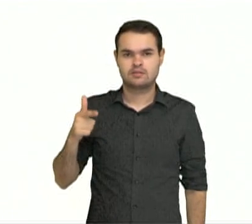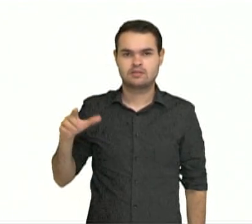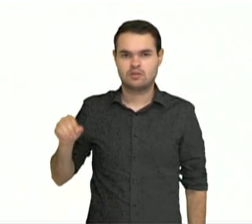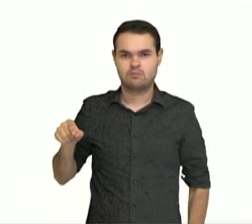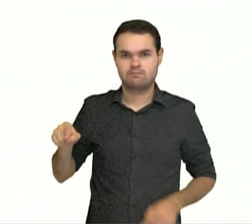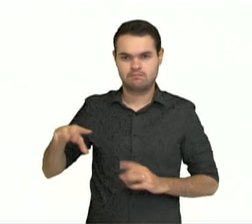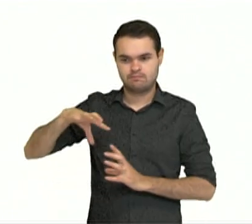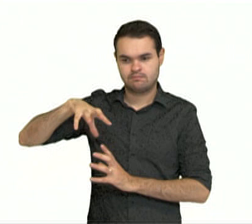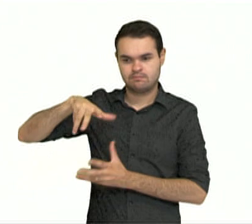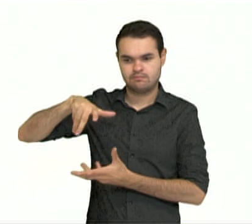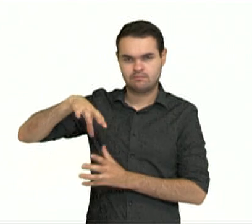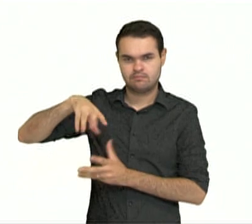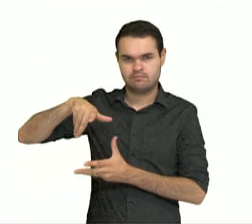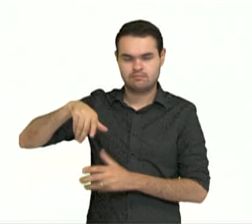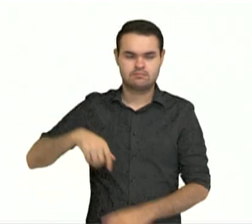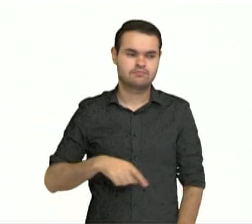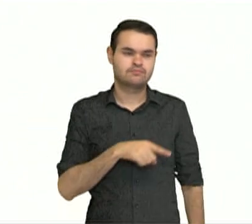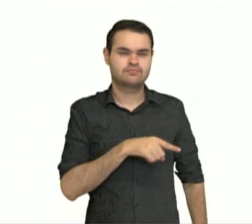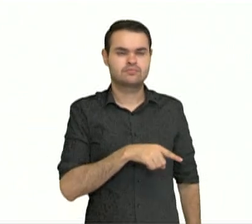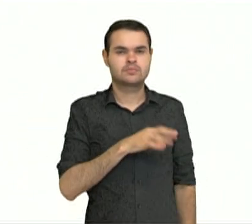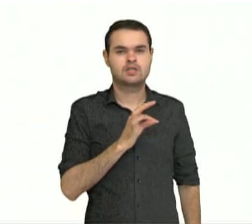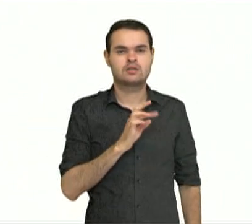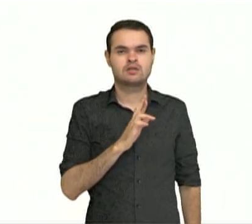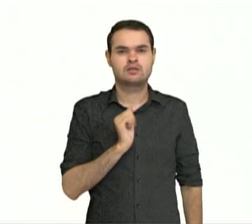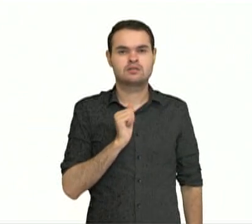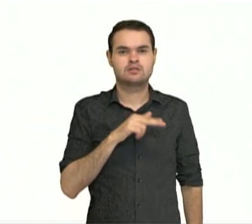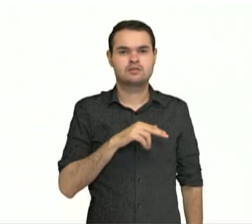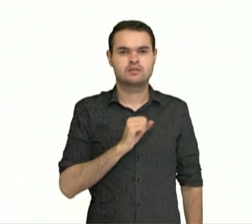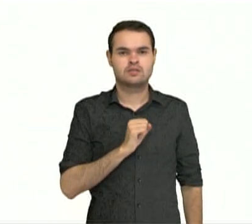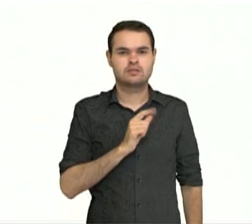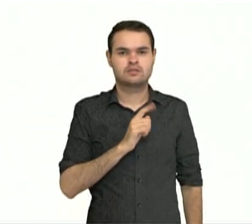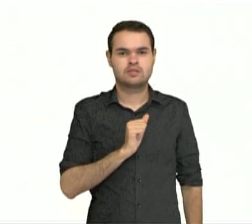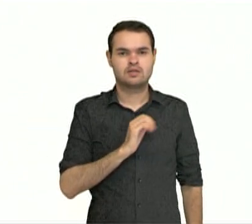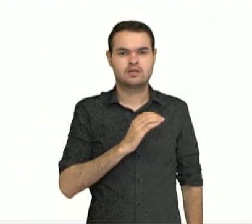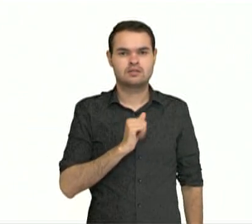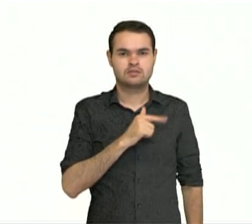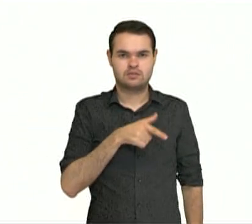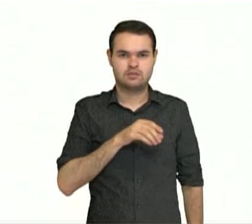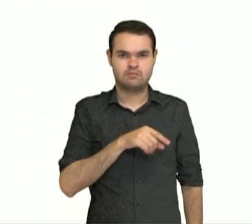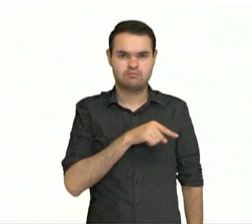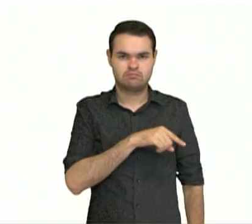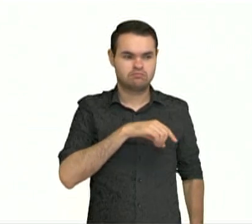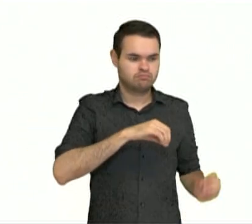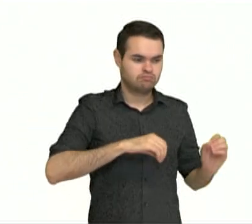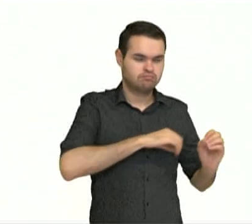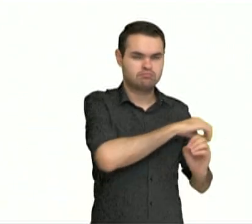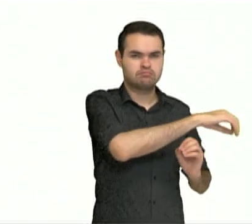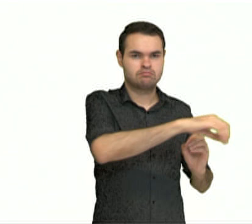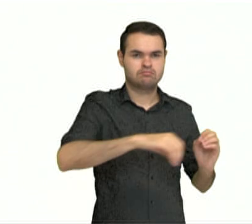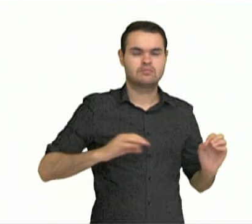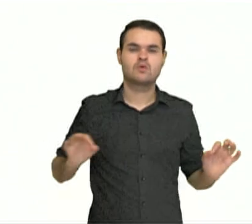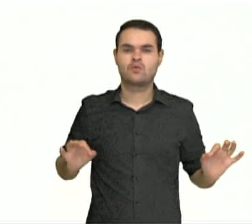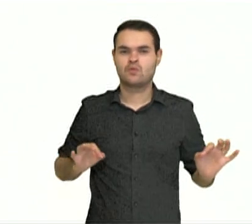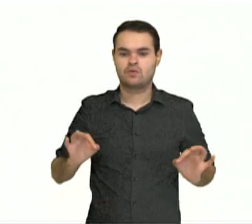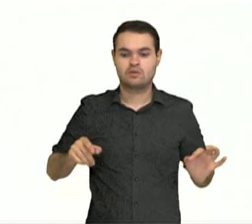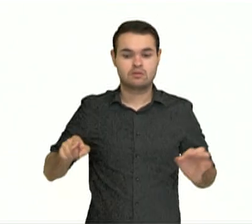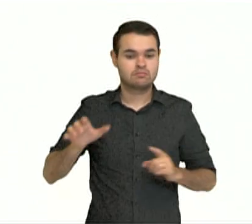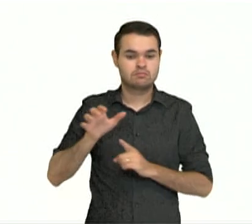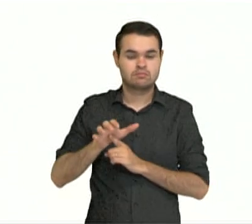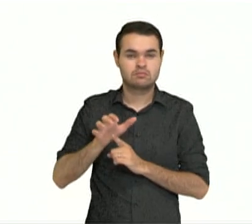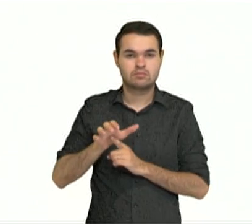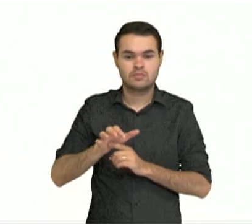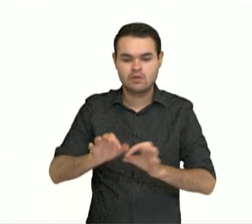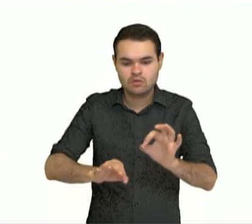influenciam em determinadas características do nosso planeta. Então nós temos ali na organização da sociedade